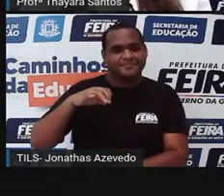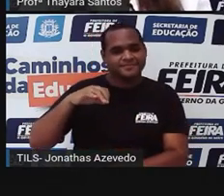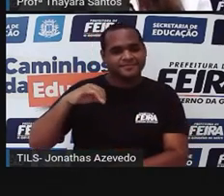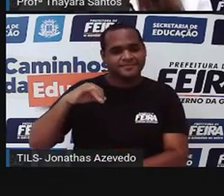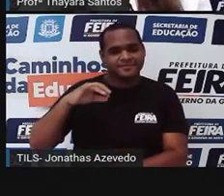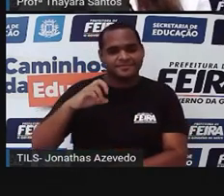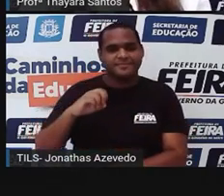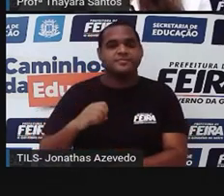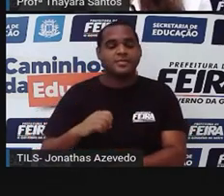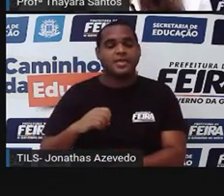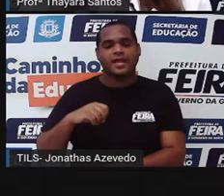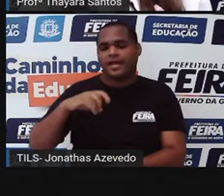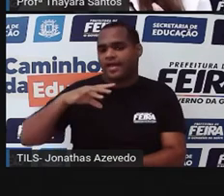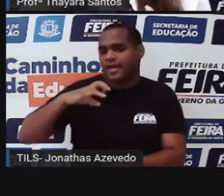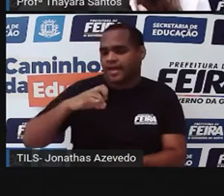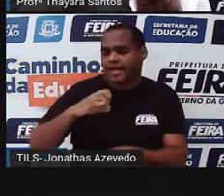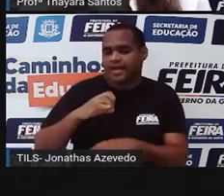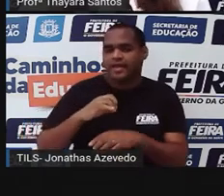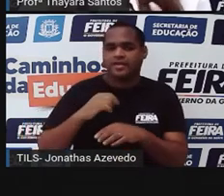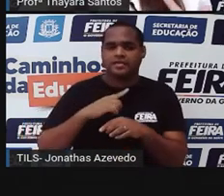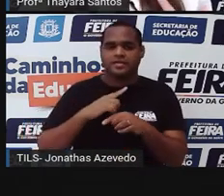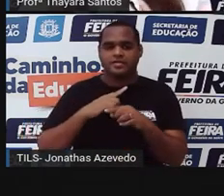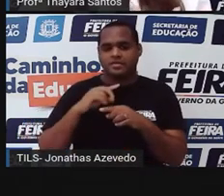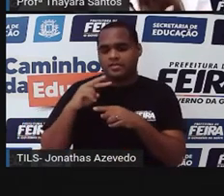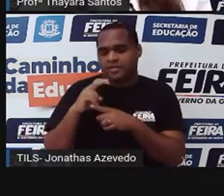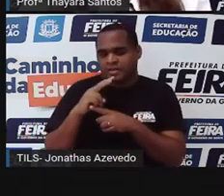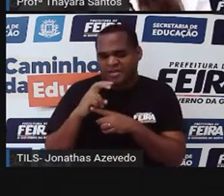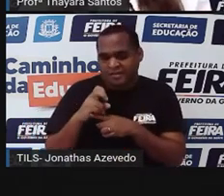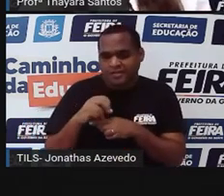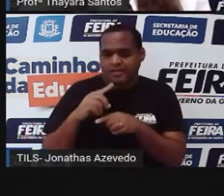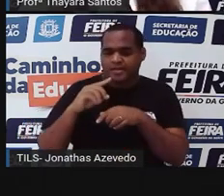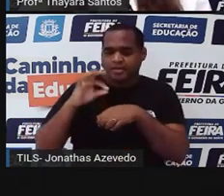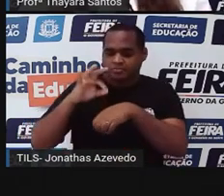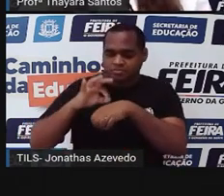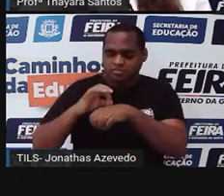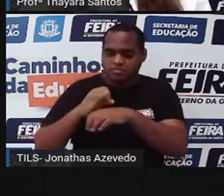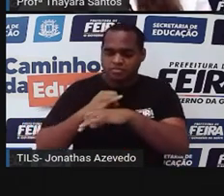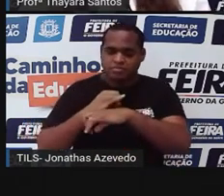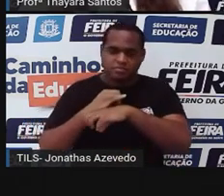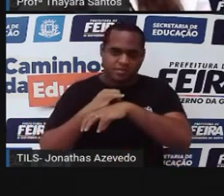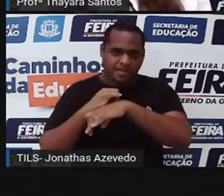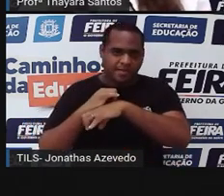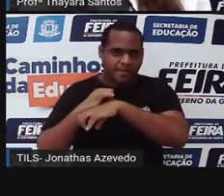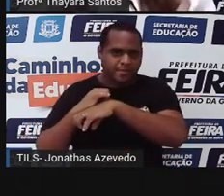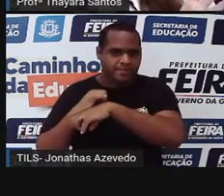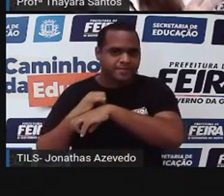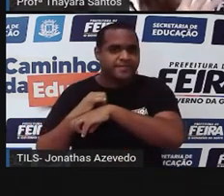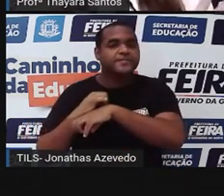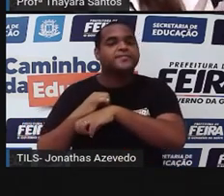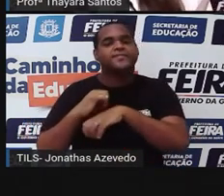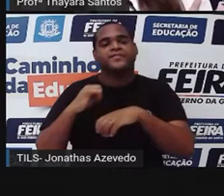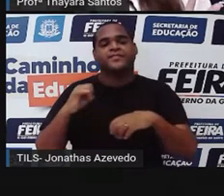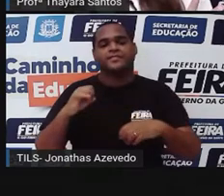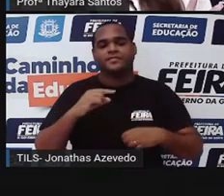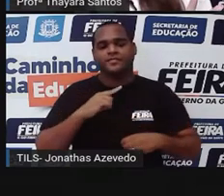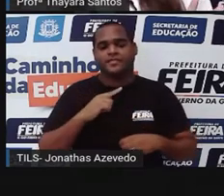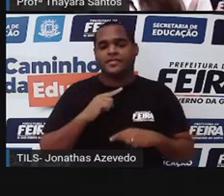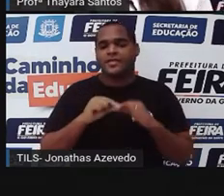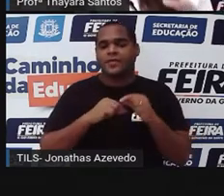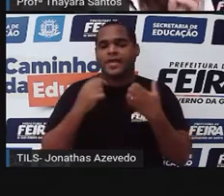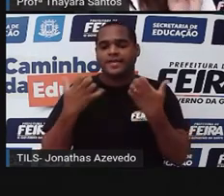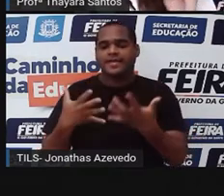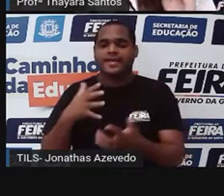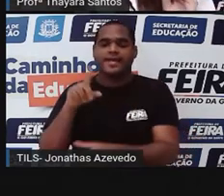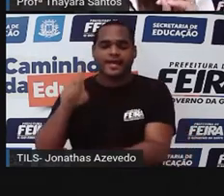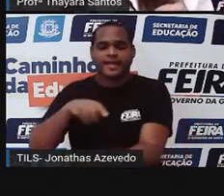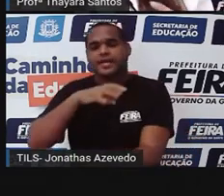estão as aranhas, os ácaros, os carrapatos e os escorpiões. Qual é a característica desse animal?